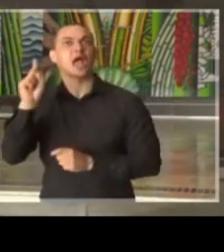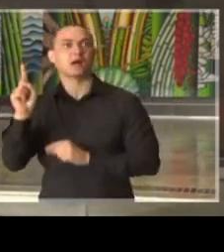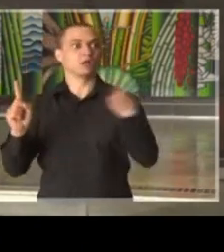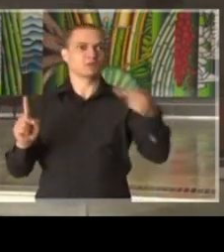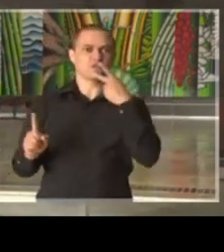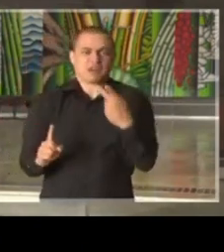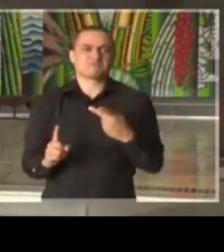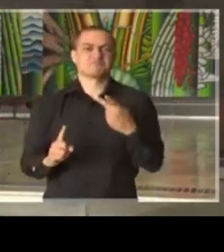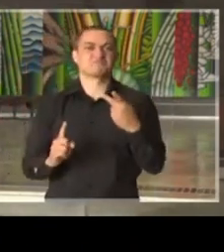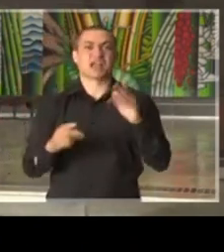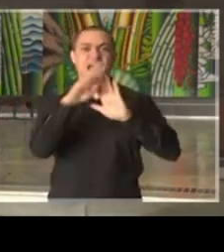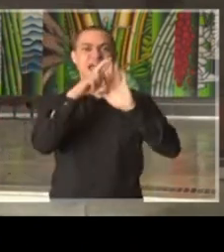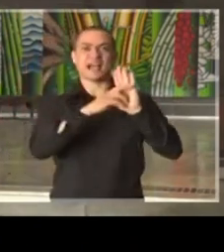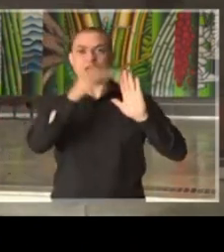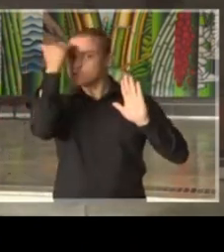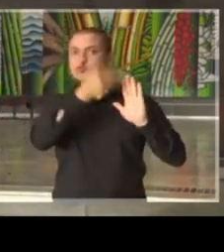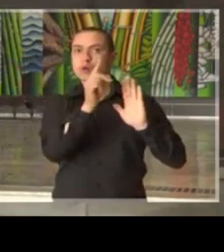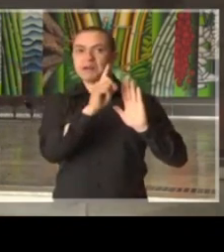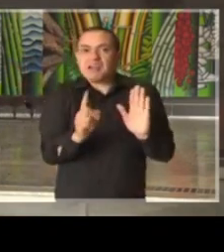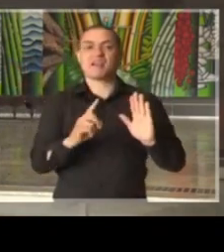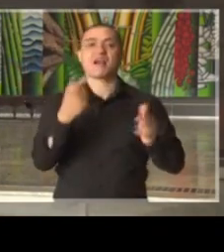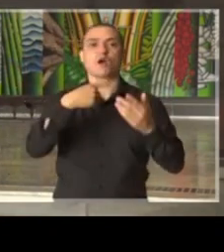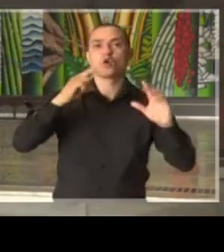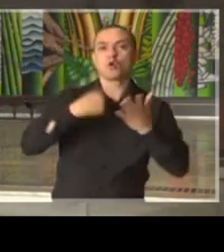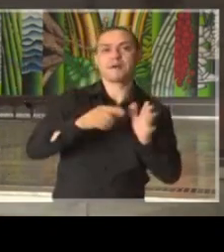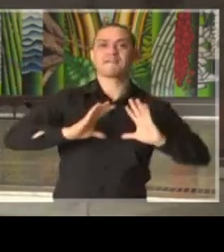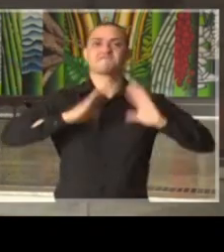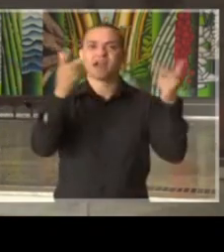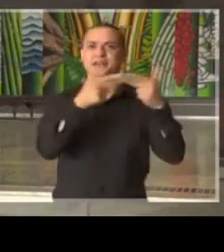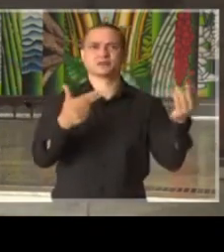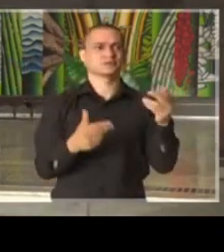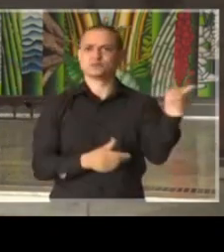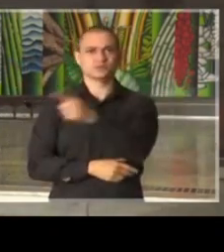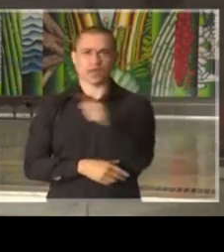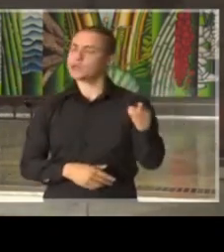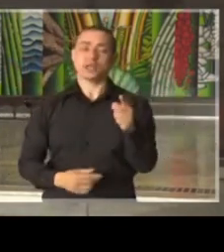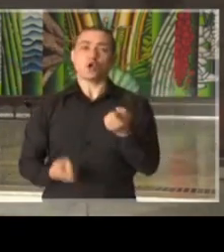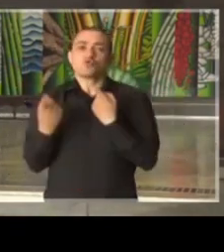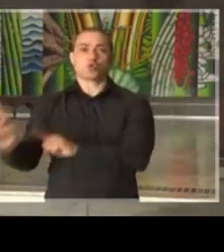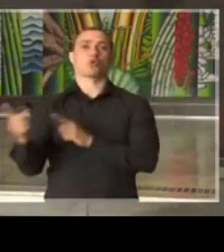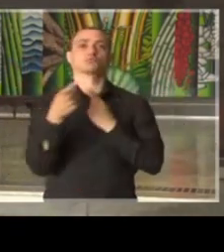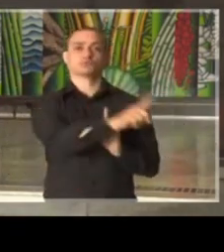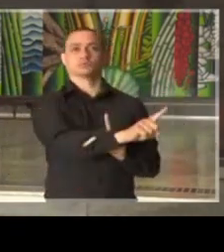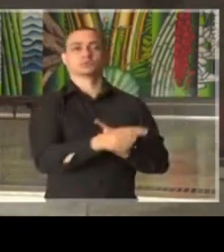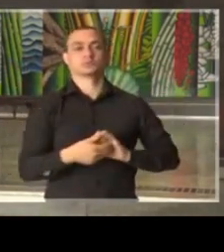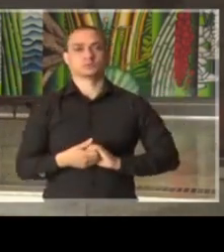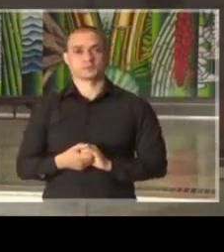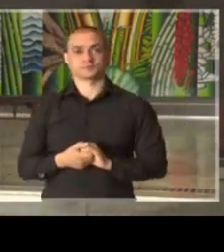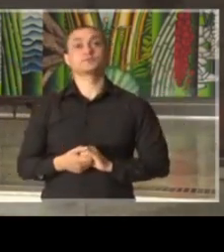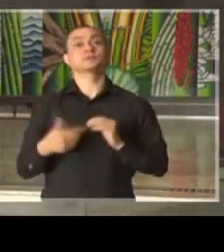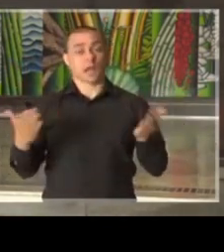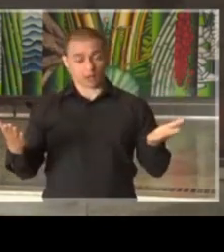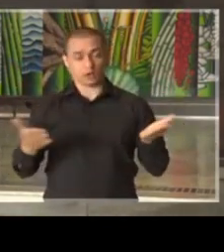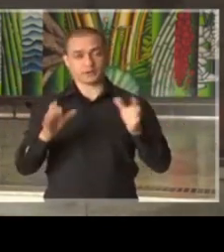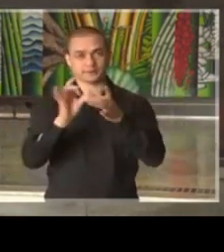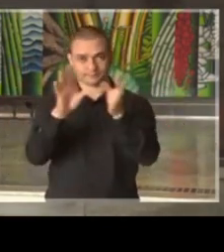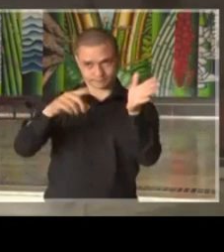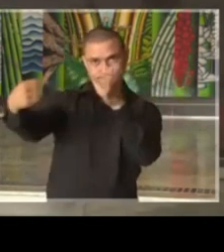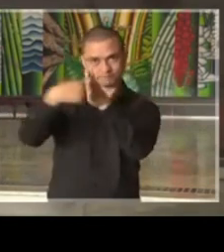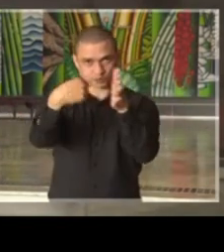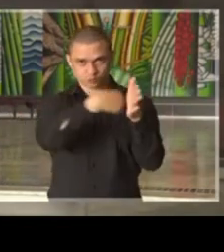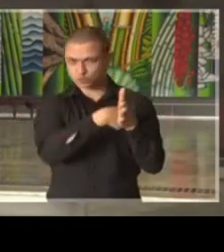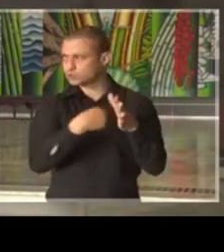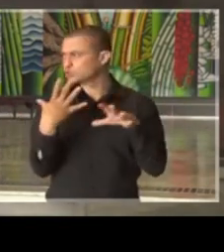violentar as regras, as leis e o sentimento de solidariedade. Bem, vamos agora às perguntas, nós temos